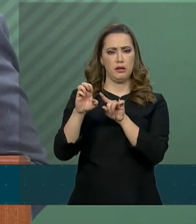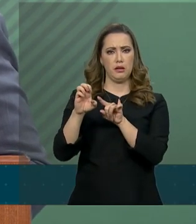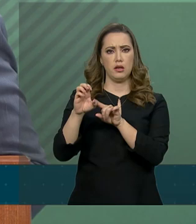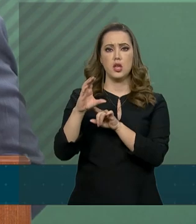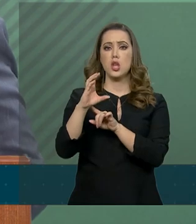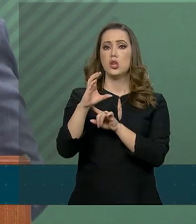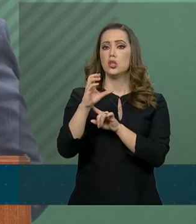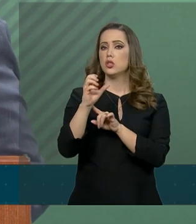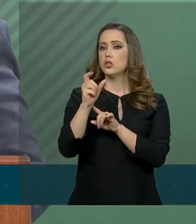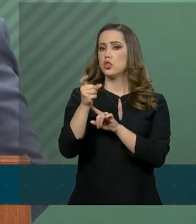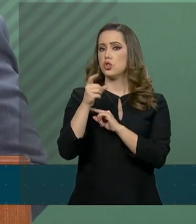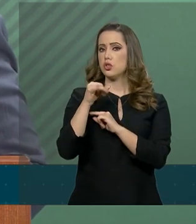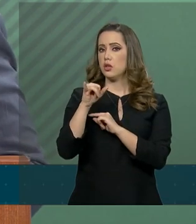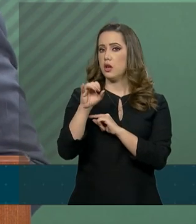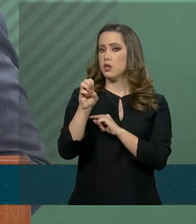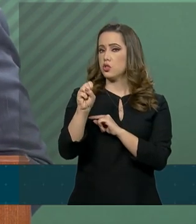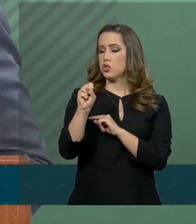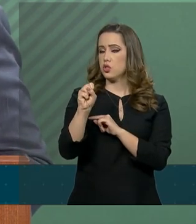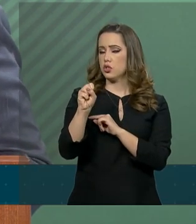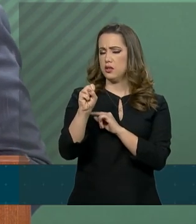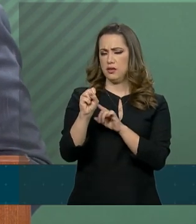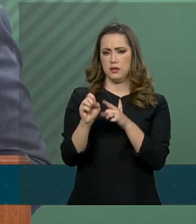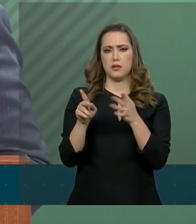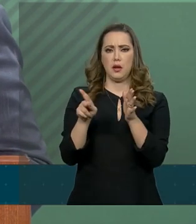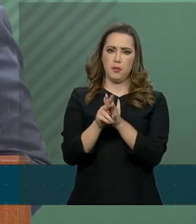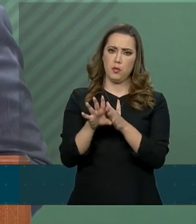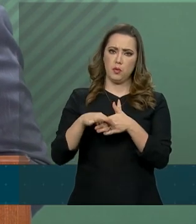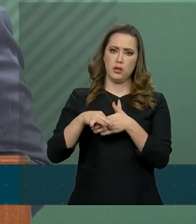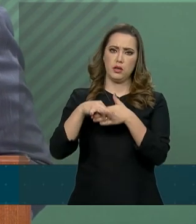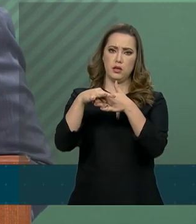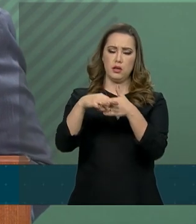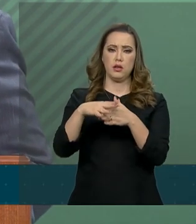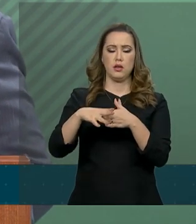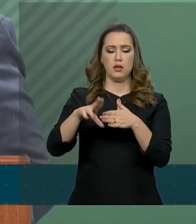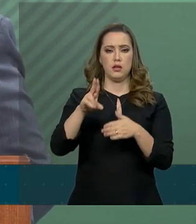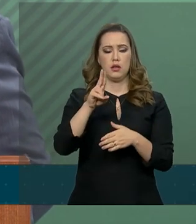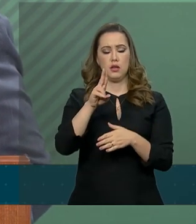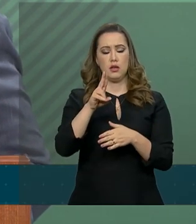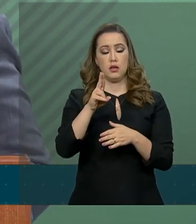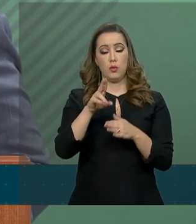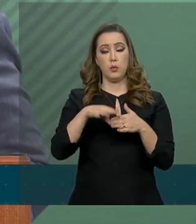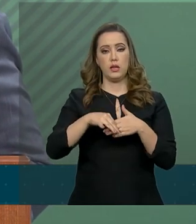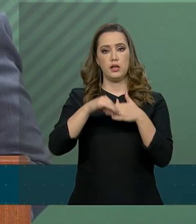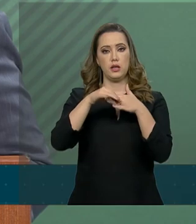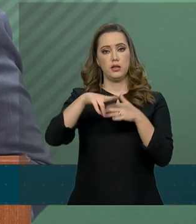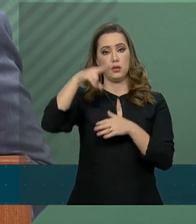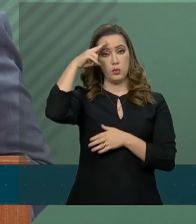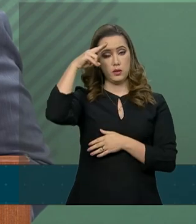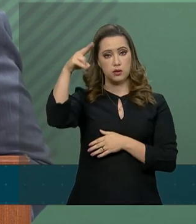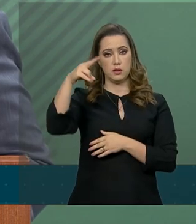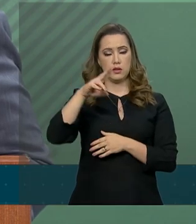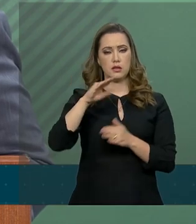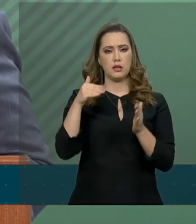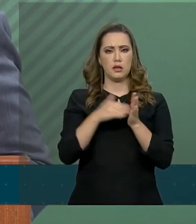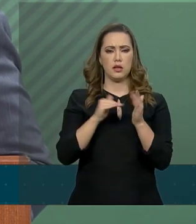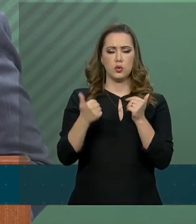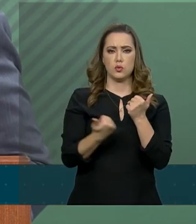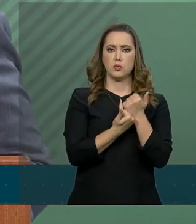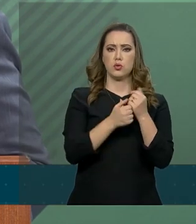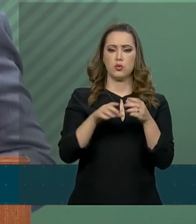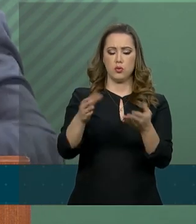e o portam enquanto cadetes até a substituição pela espada. Mais alguma pergunta?